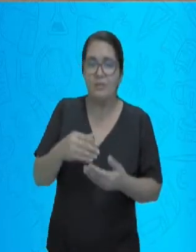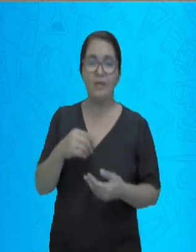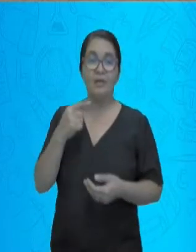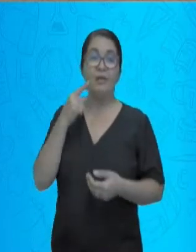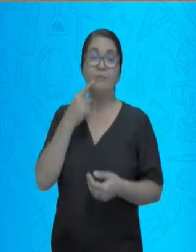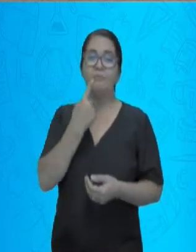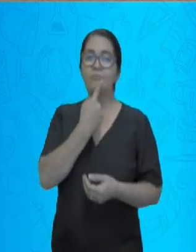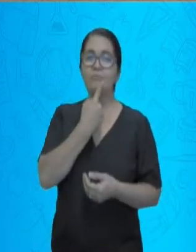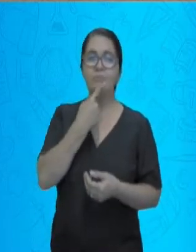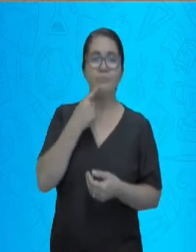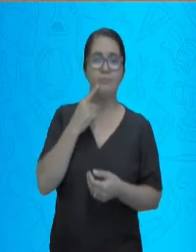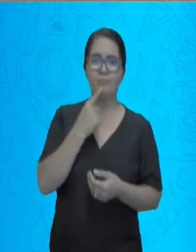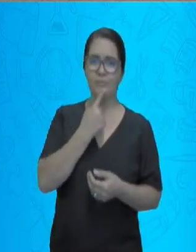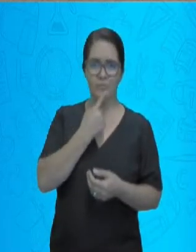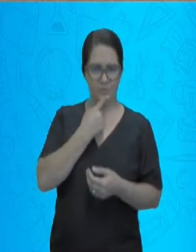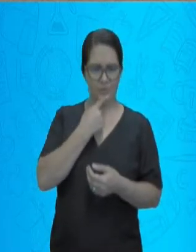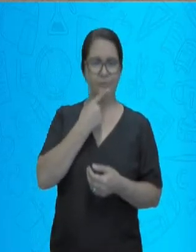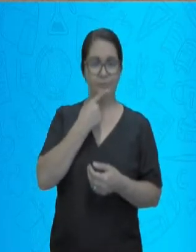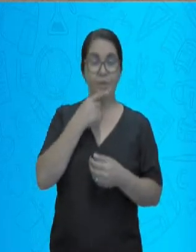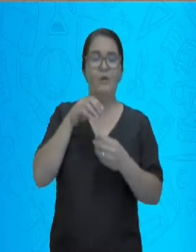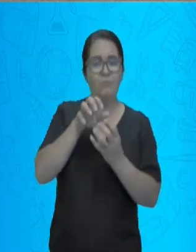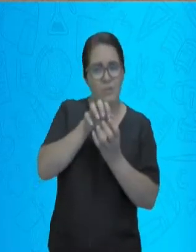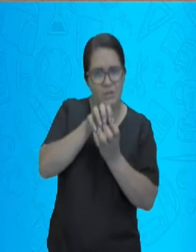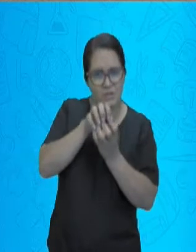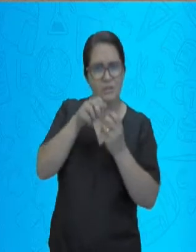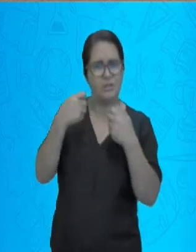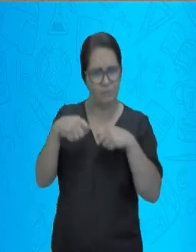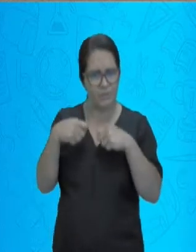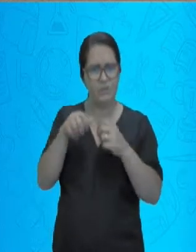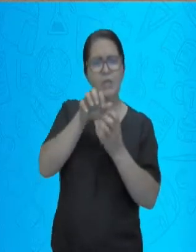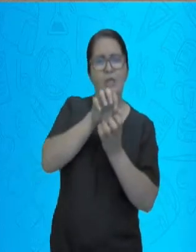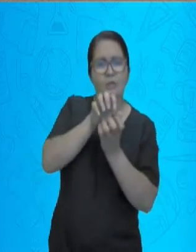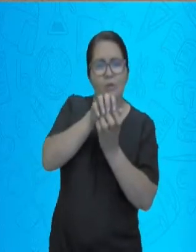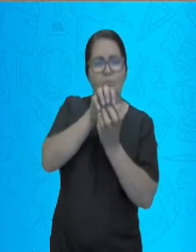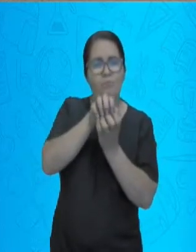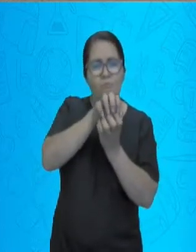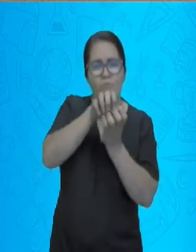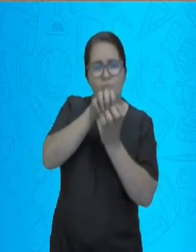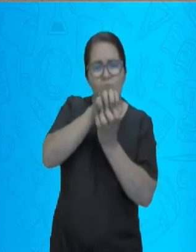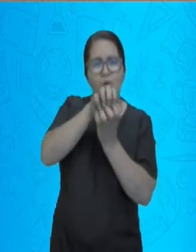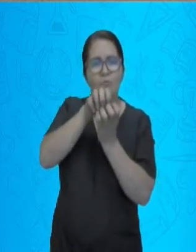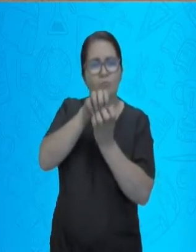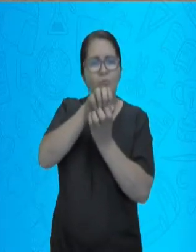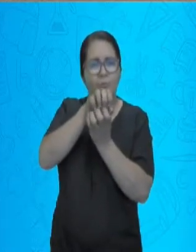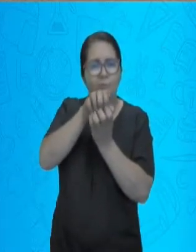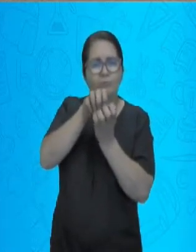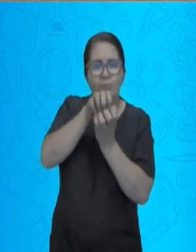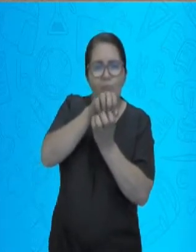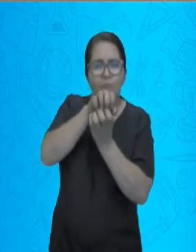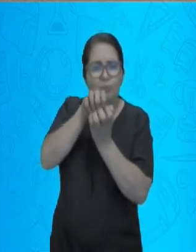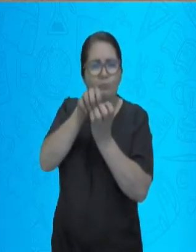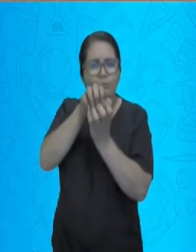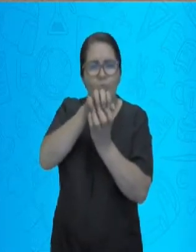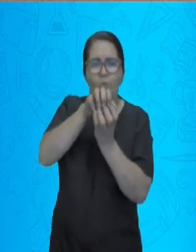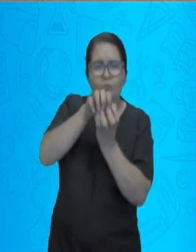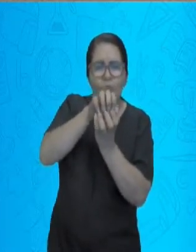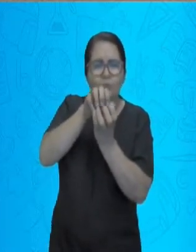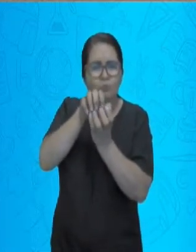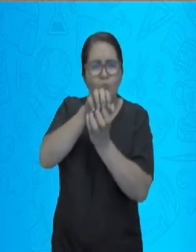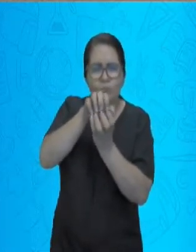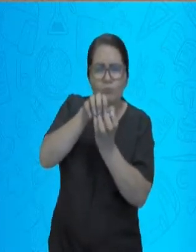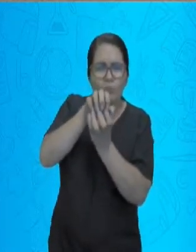feita de uma maneira bem tranquila e bem feita, este bolo alimentar, ele caminha para